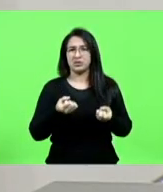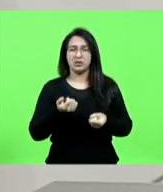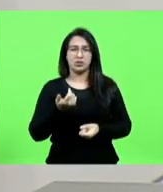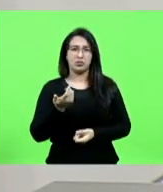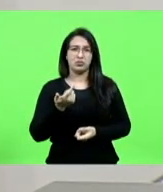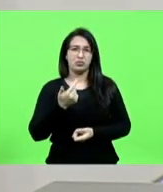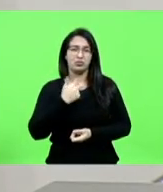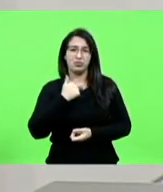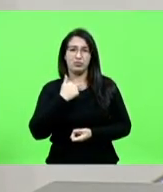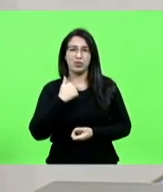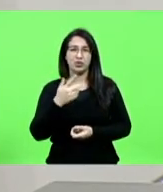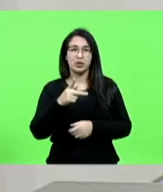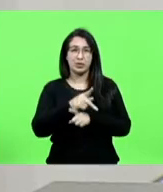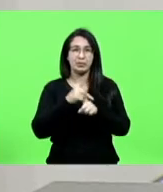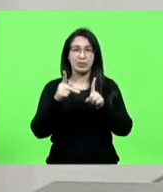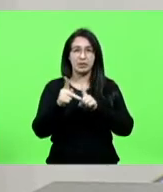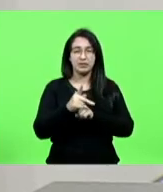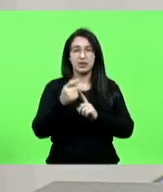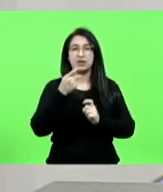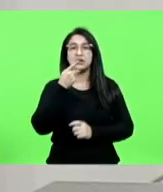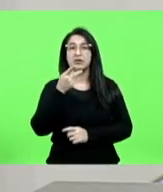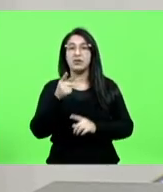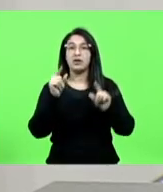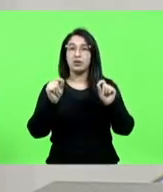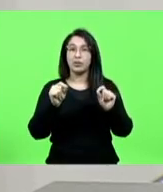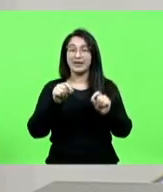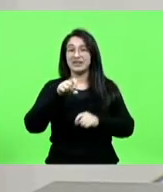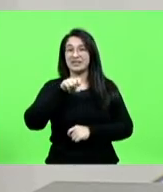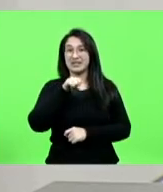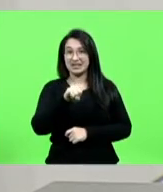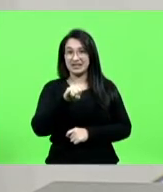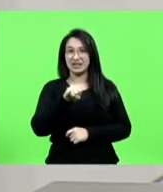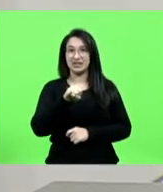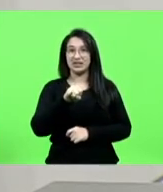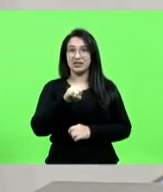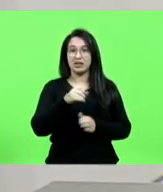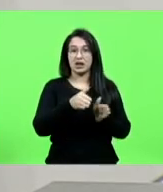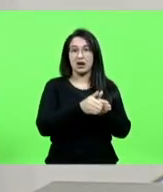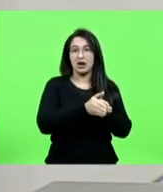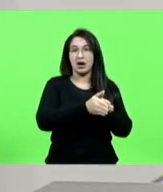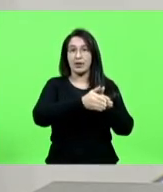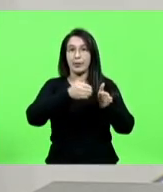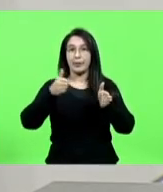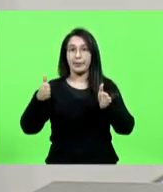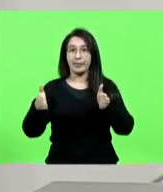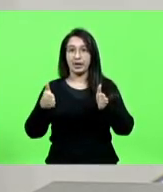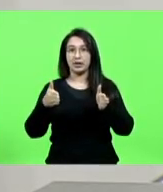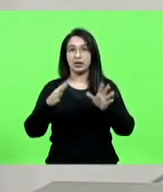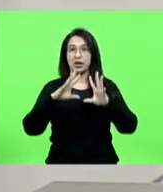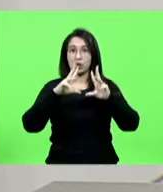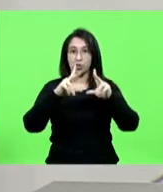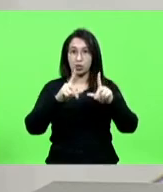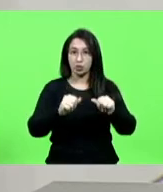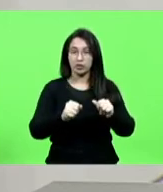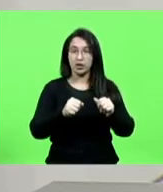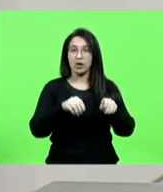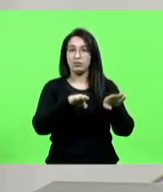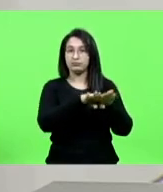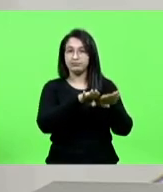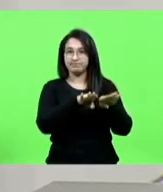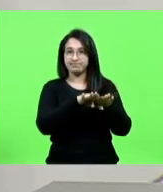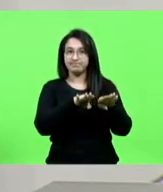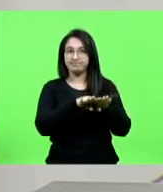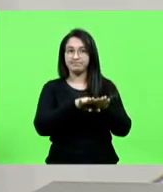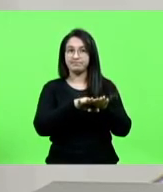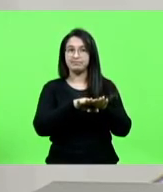previdência dizendo que se for estendida a integralidade paridade vai